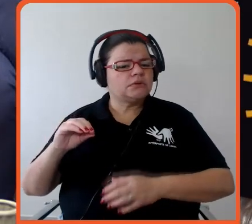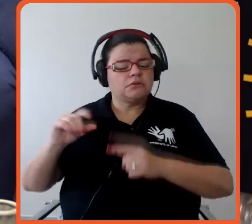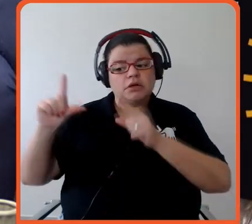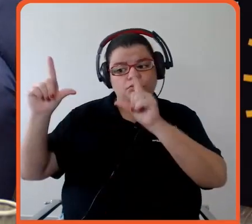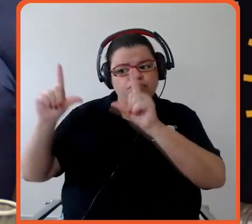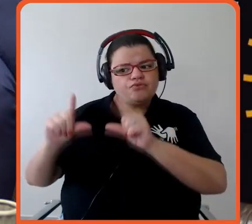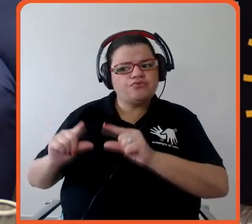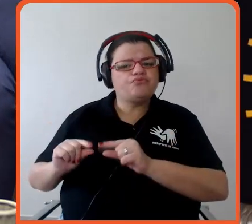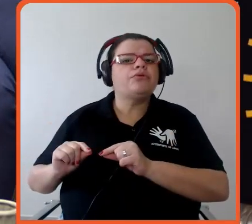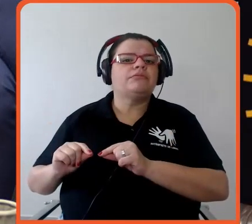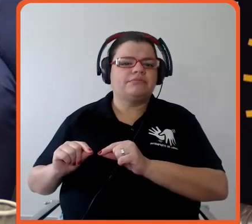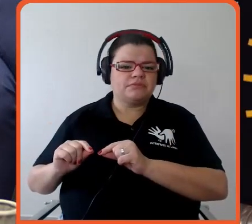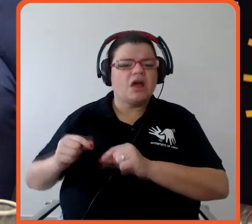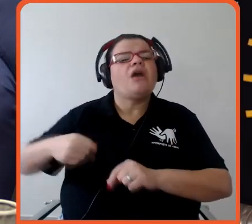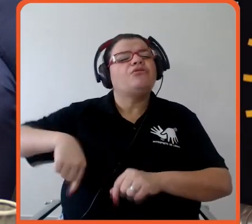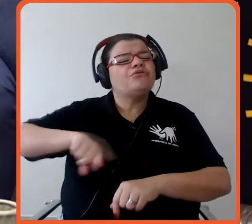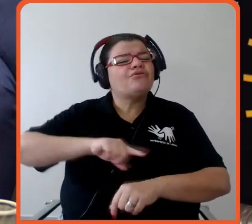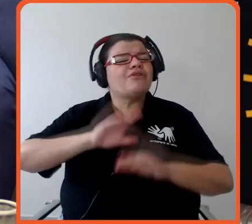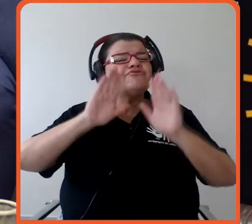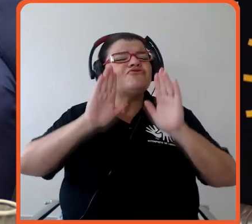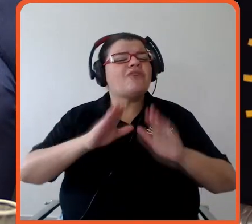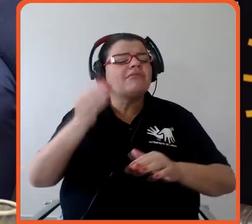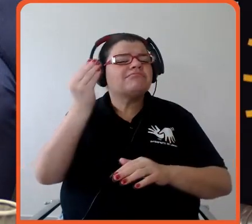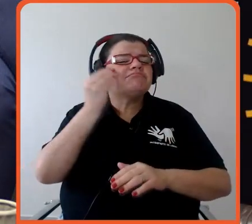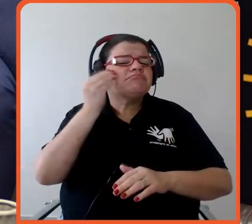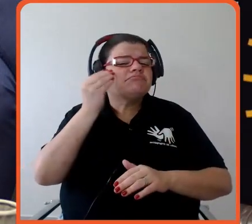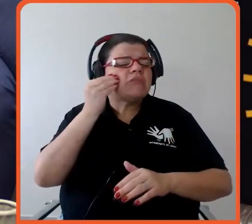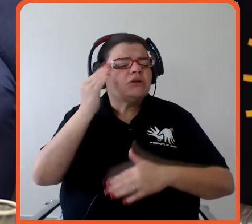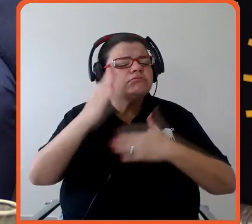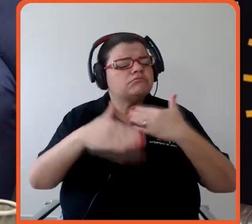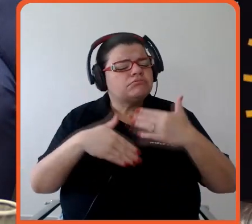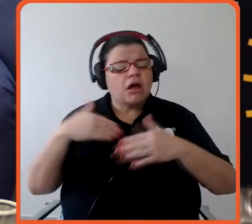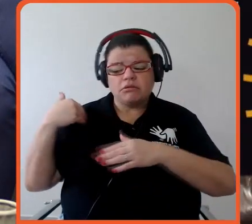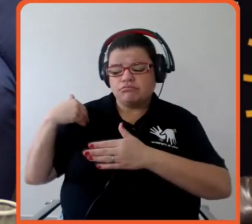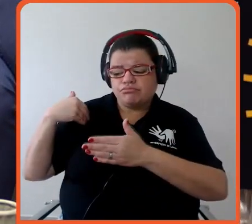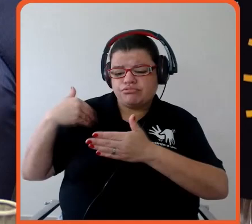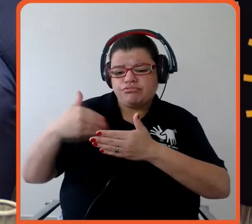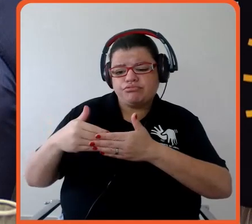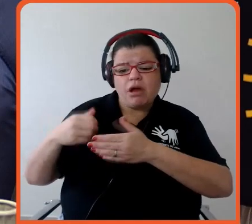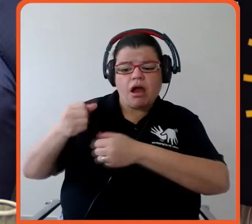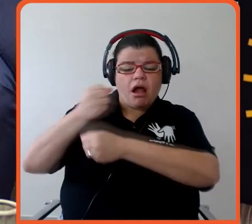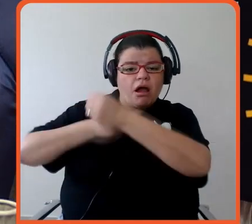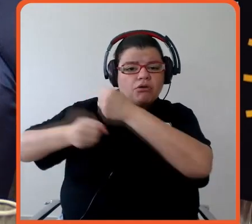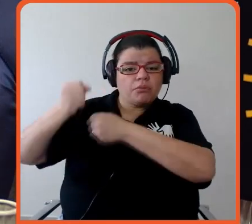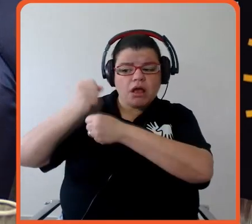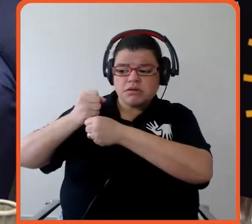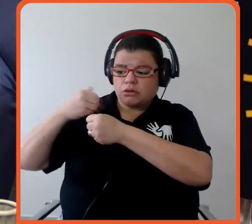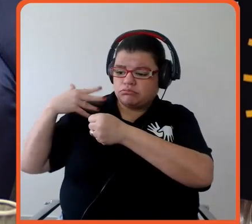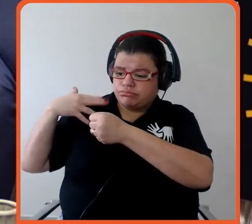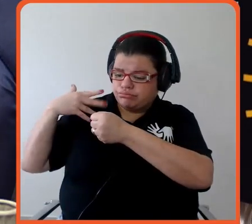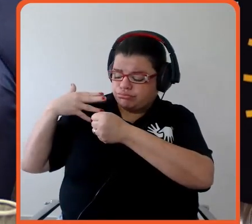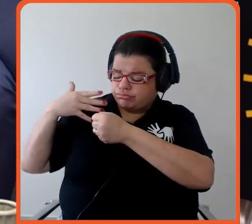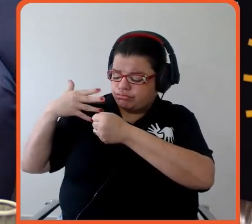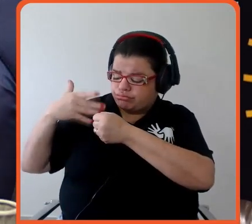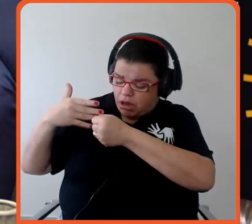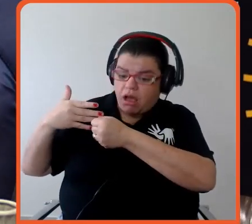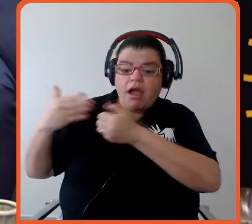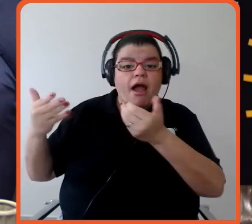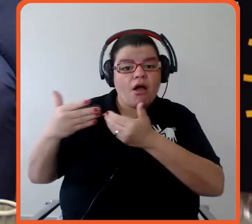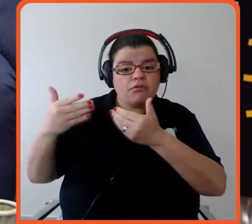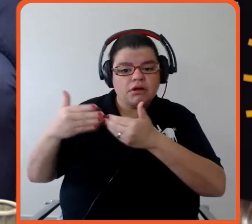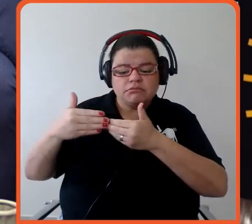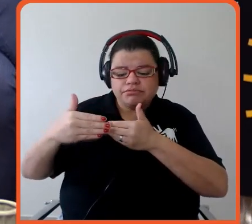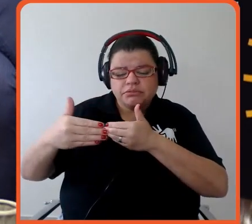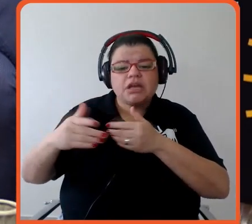então a gente já tinha colocado e já vinha trabalhando, já vinha trabalhando ao longo do ano passado, né, na meta de redução, que foi, inclusive, já